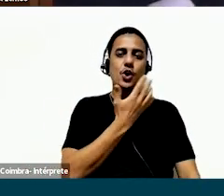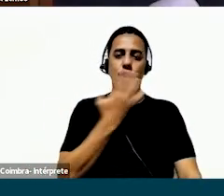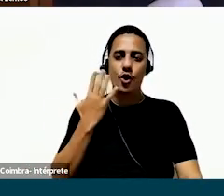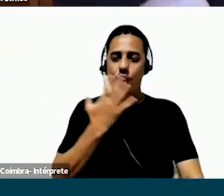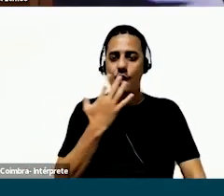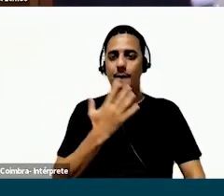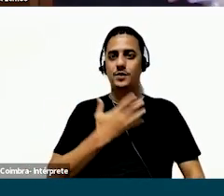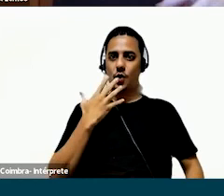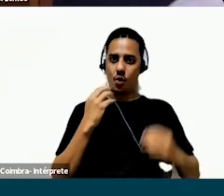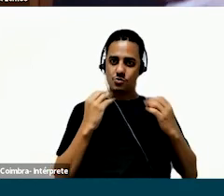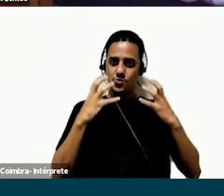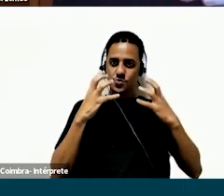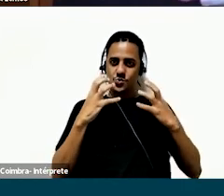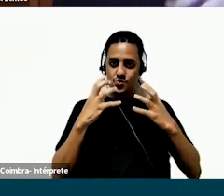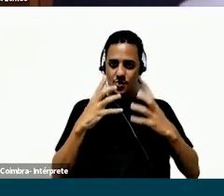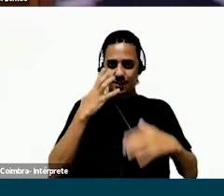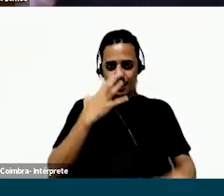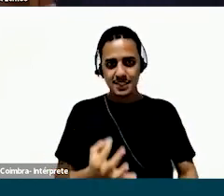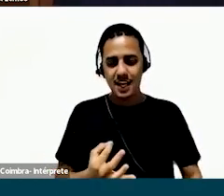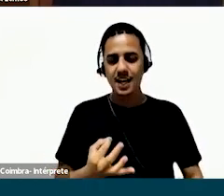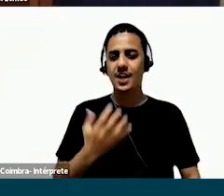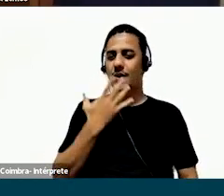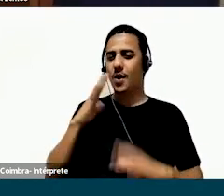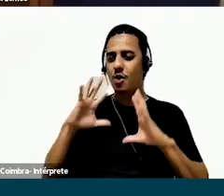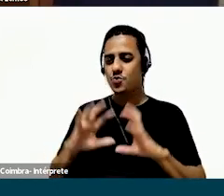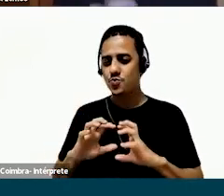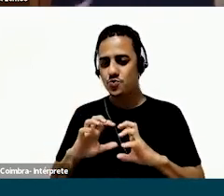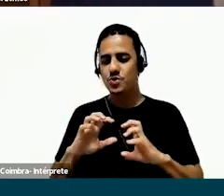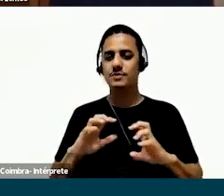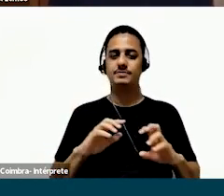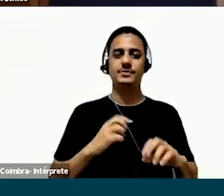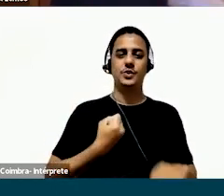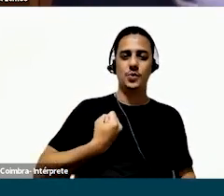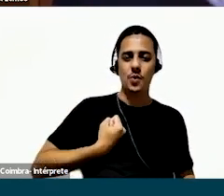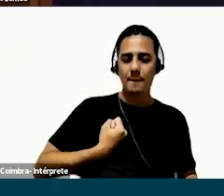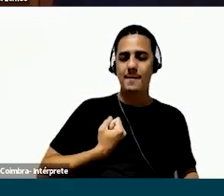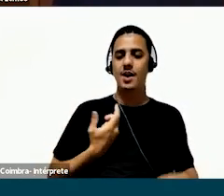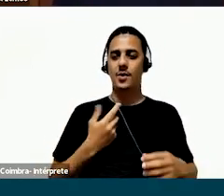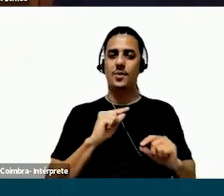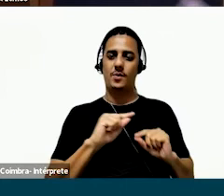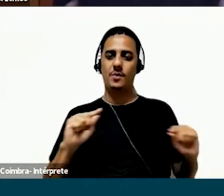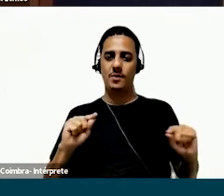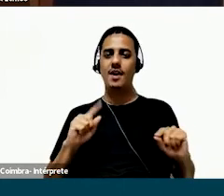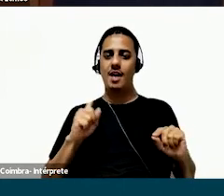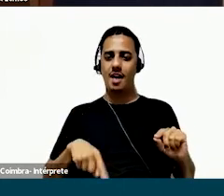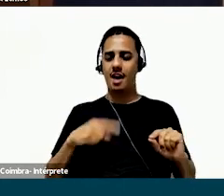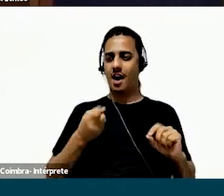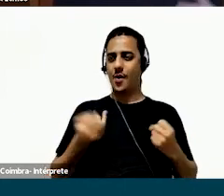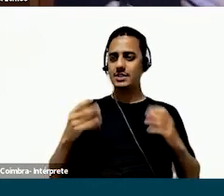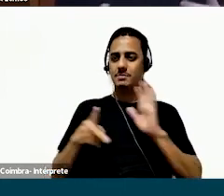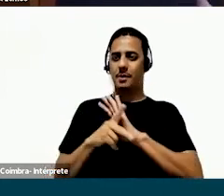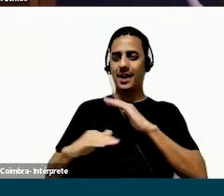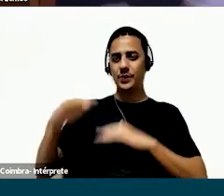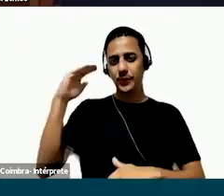por exemplo, cores, né? Cores muito vivas chamavam a atenção, cores monocromáticas, cores pastéis, ou números eram